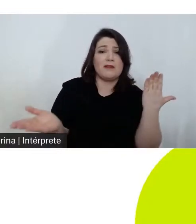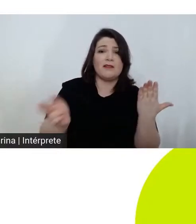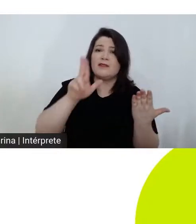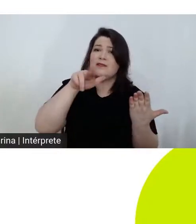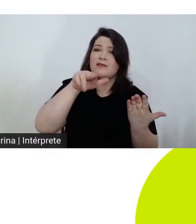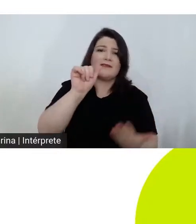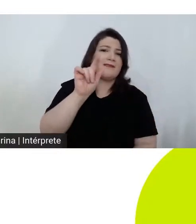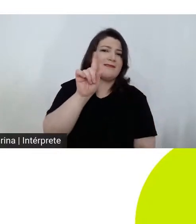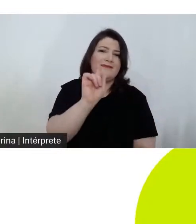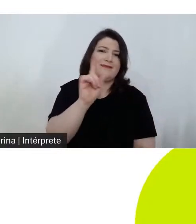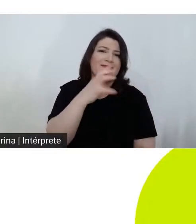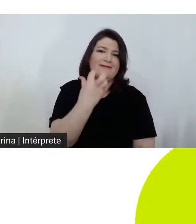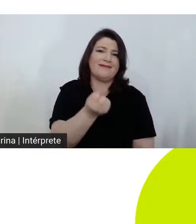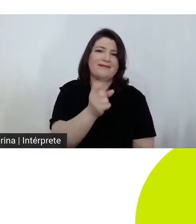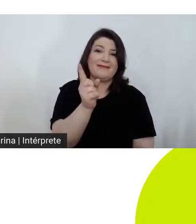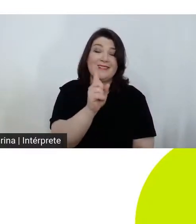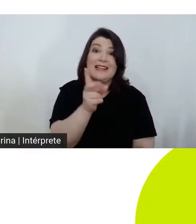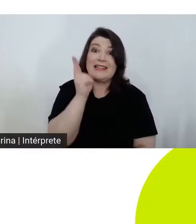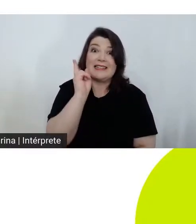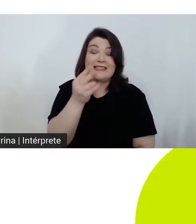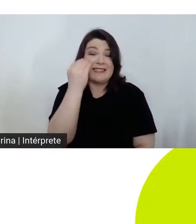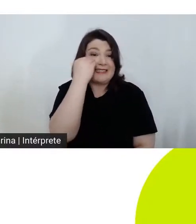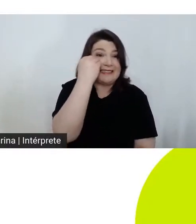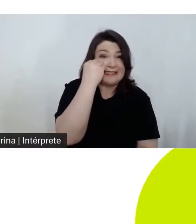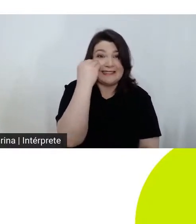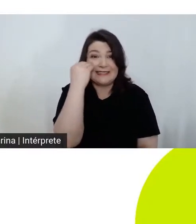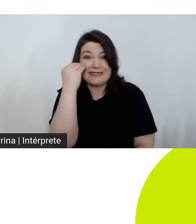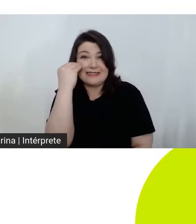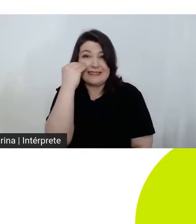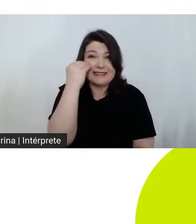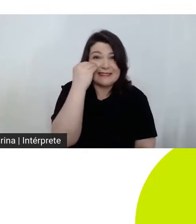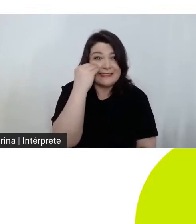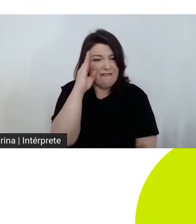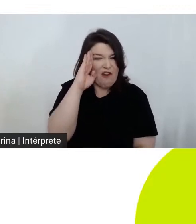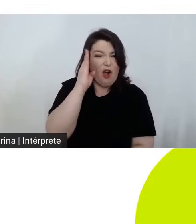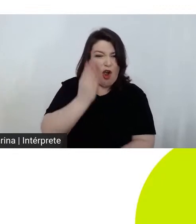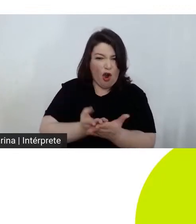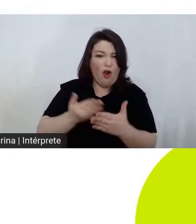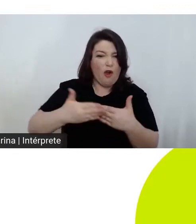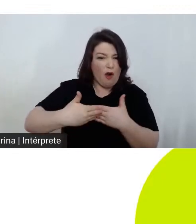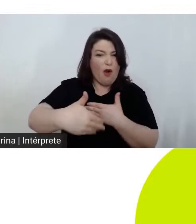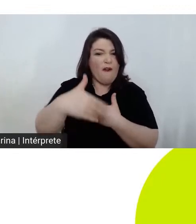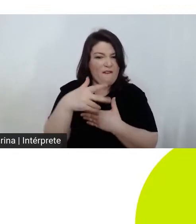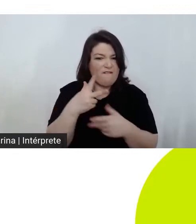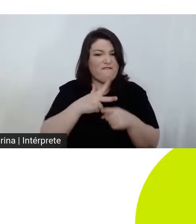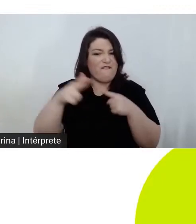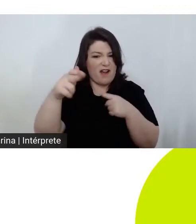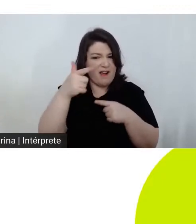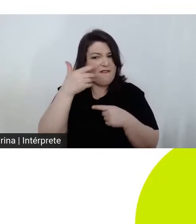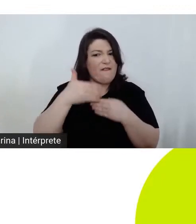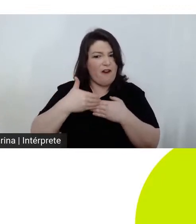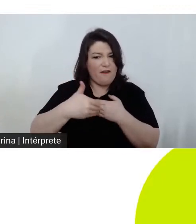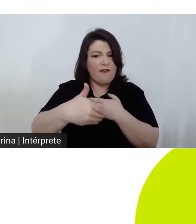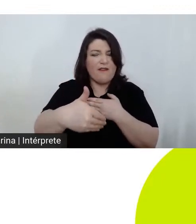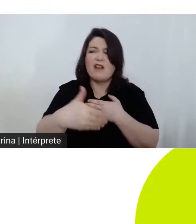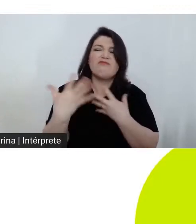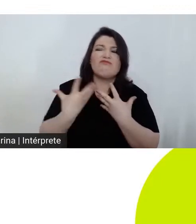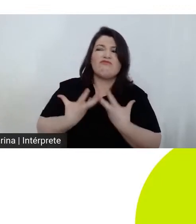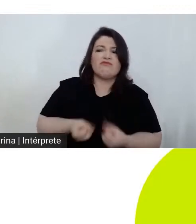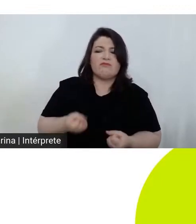aliás ele joga precisamente com a consciência de que vai ganhar e não aceita qualquer outra possibilidade